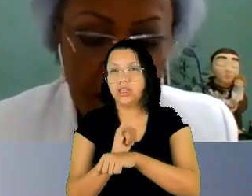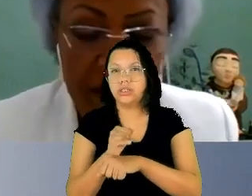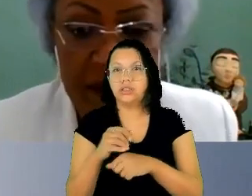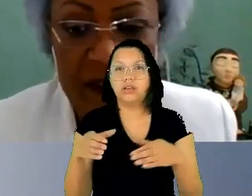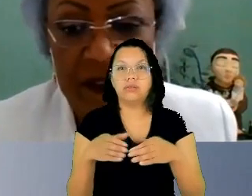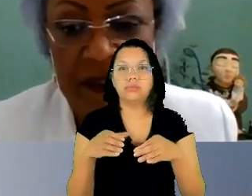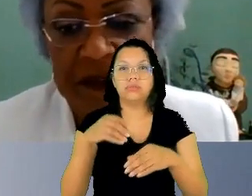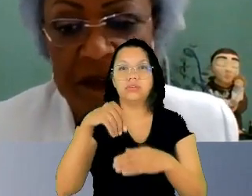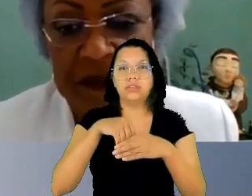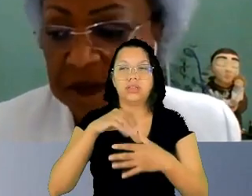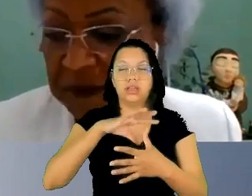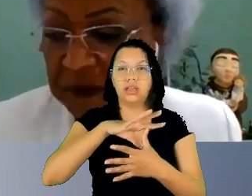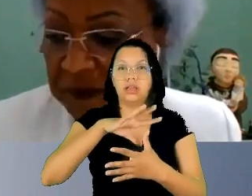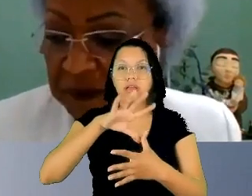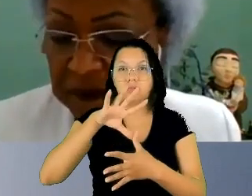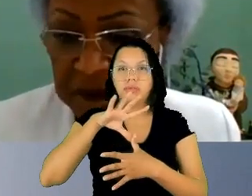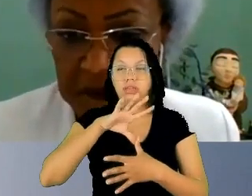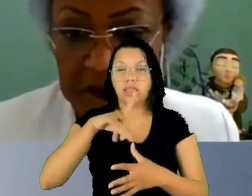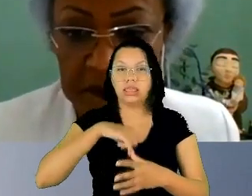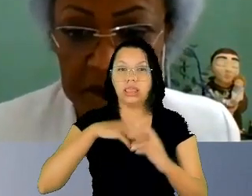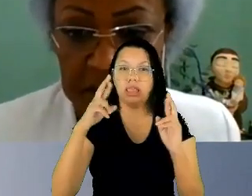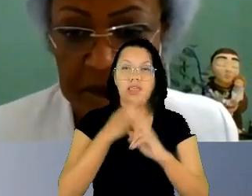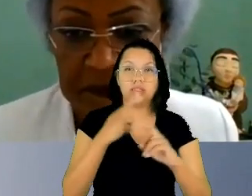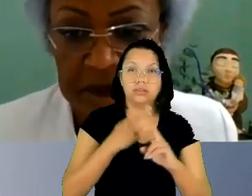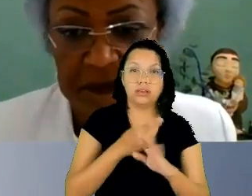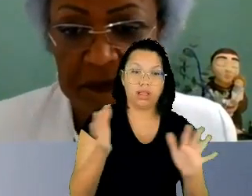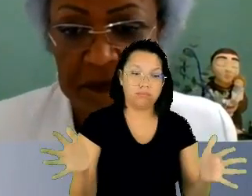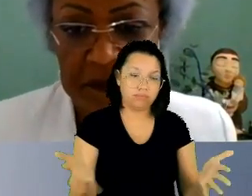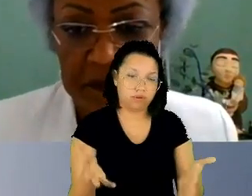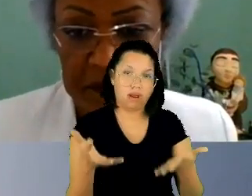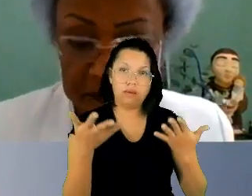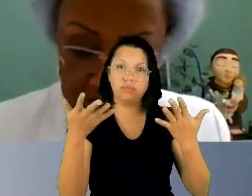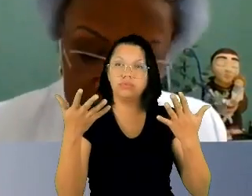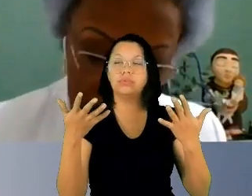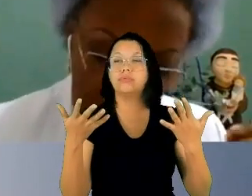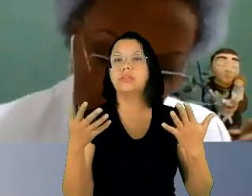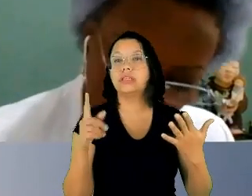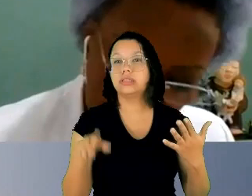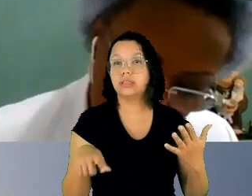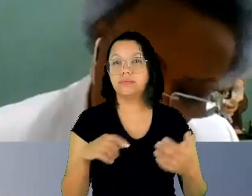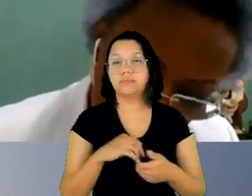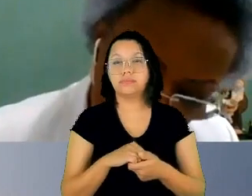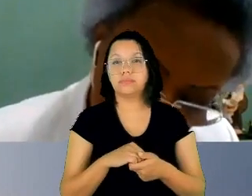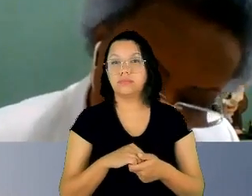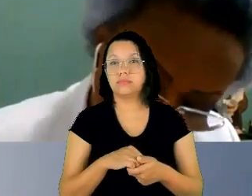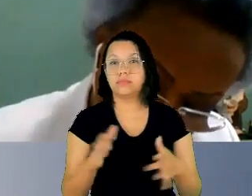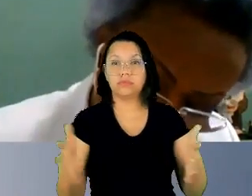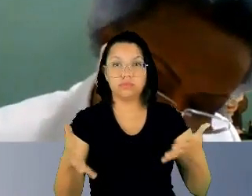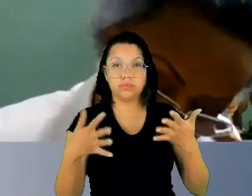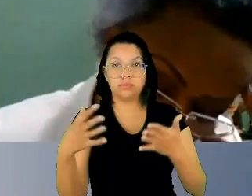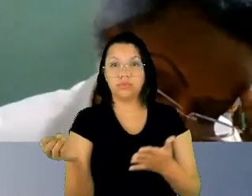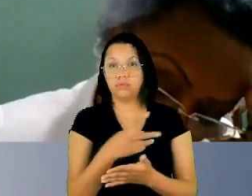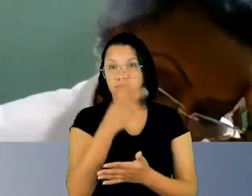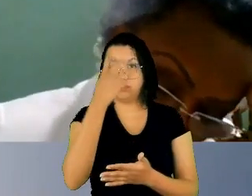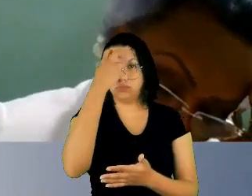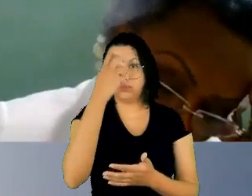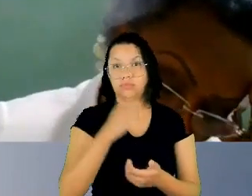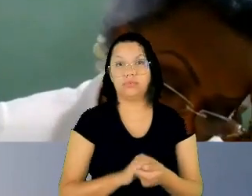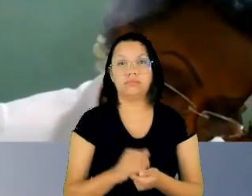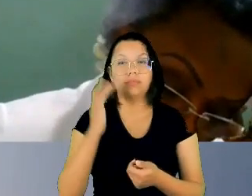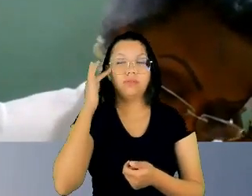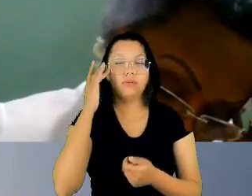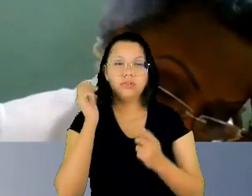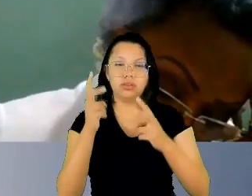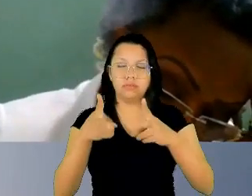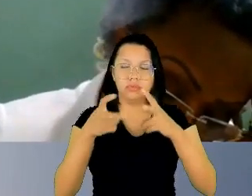a estratégia promocional que é fomentar uma nova cultura eu acho que esse é um aspecto é algo fundamental na minha